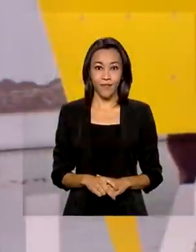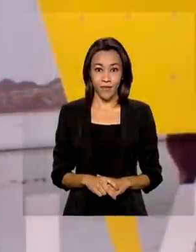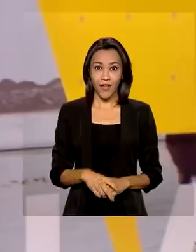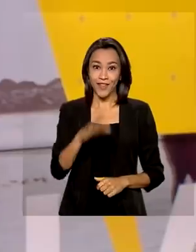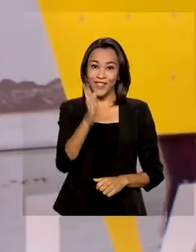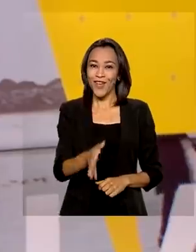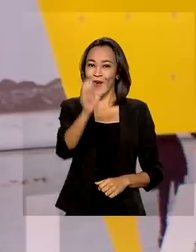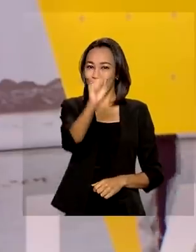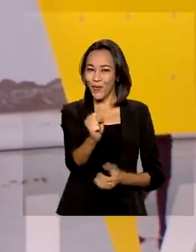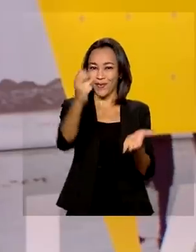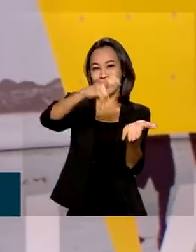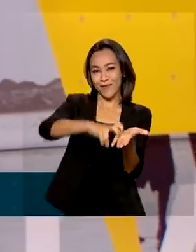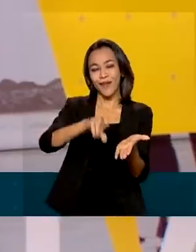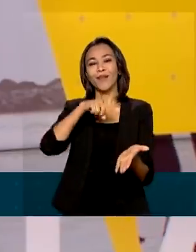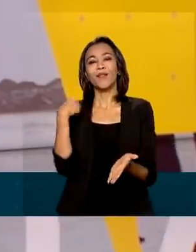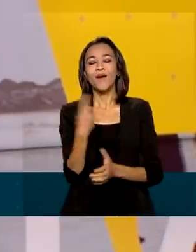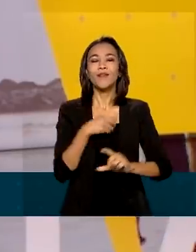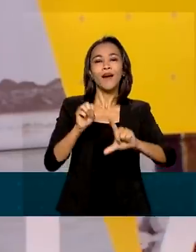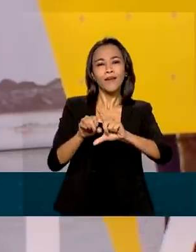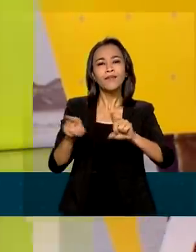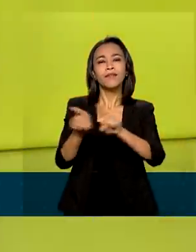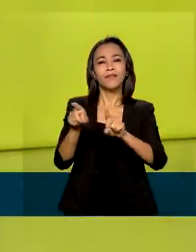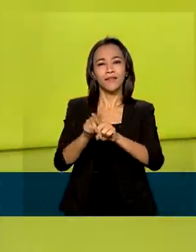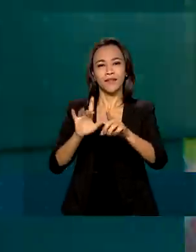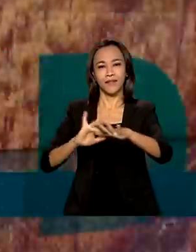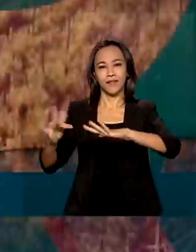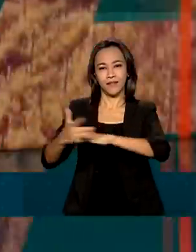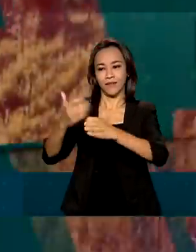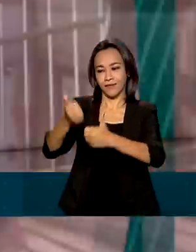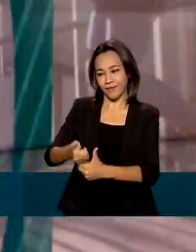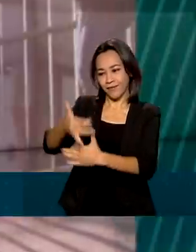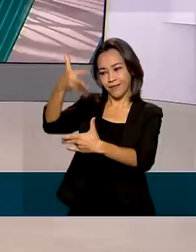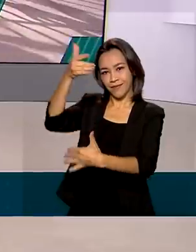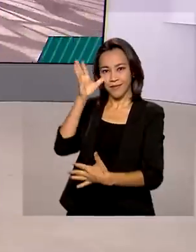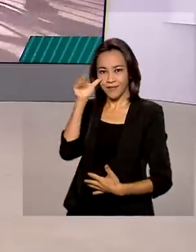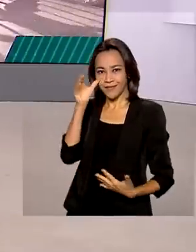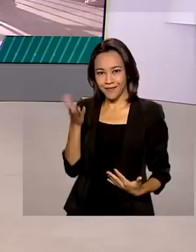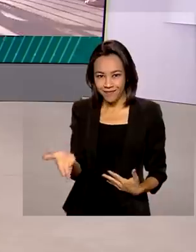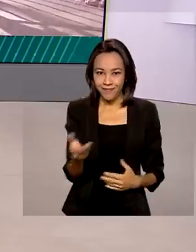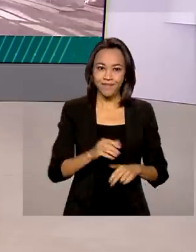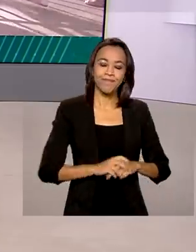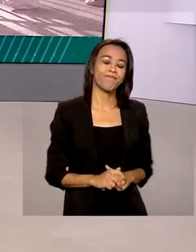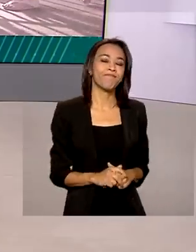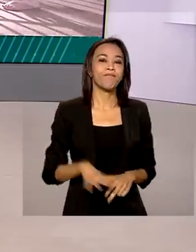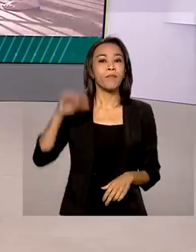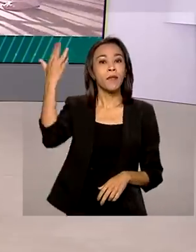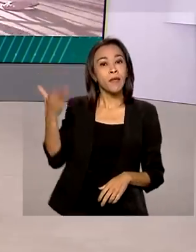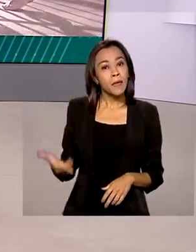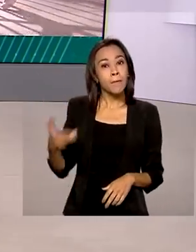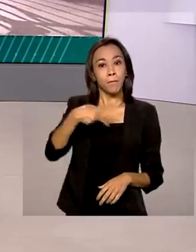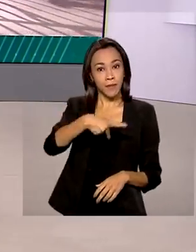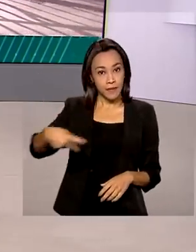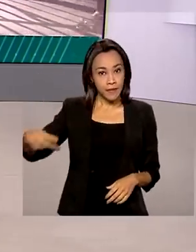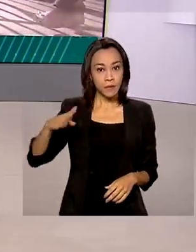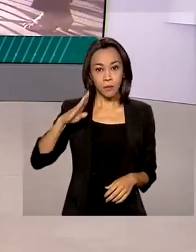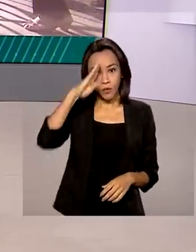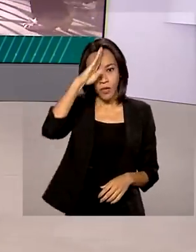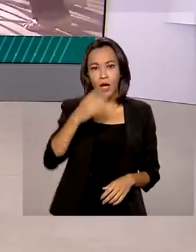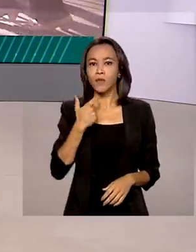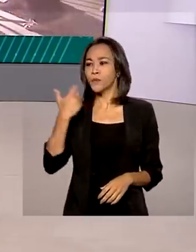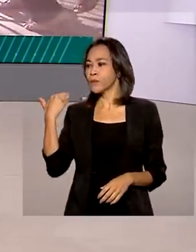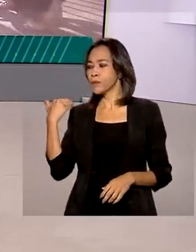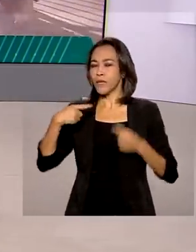Oito horas da manhã, estamos ao vivo também pelas redes sociais. O presidente Jair Bolsonaro inaugurou o